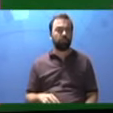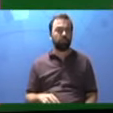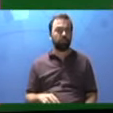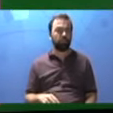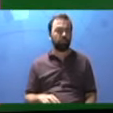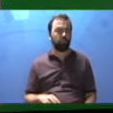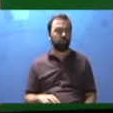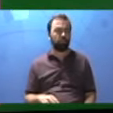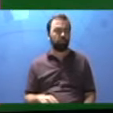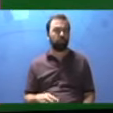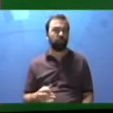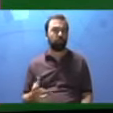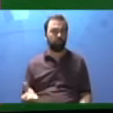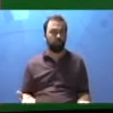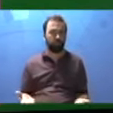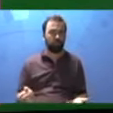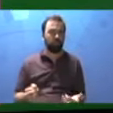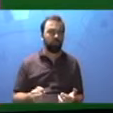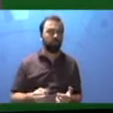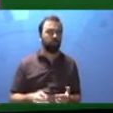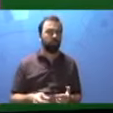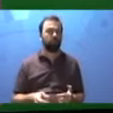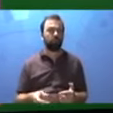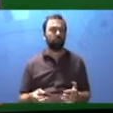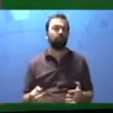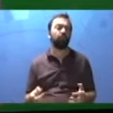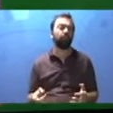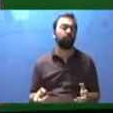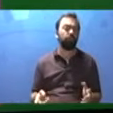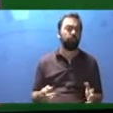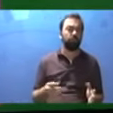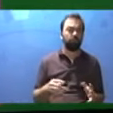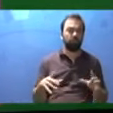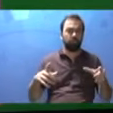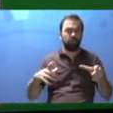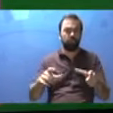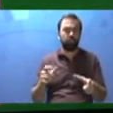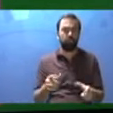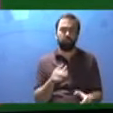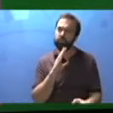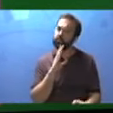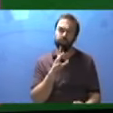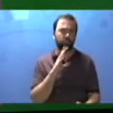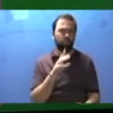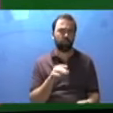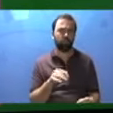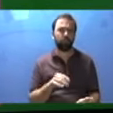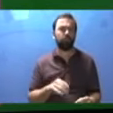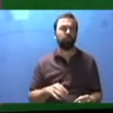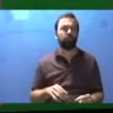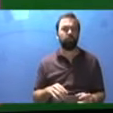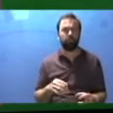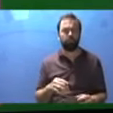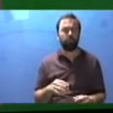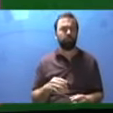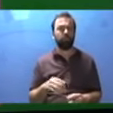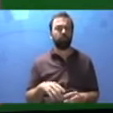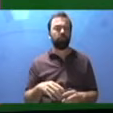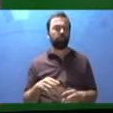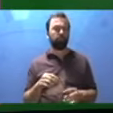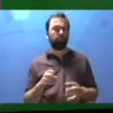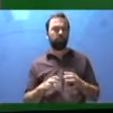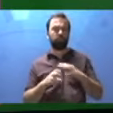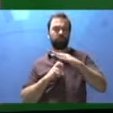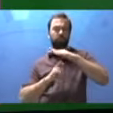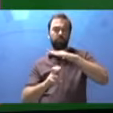Assim, quando estamos em um local que não conhecemos como shopping, hospitais, museus, parques